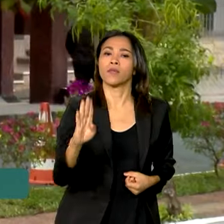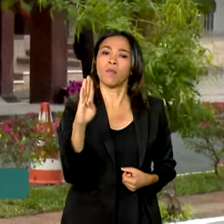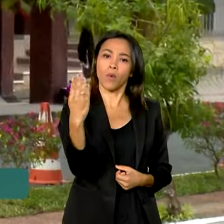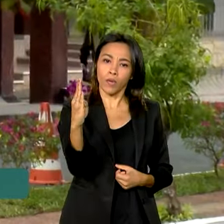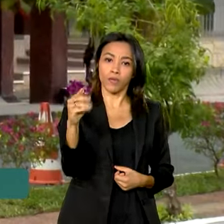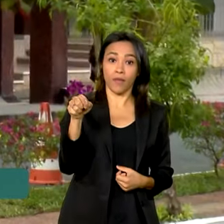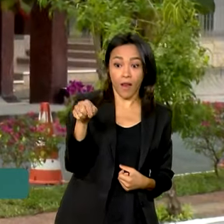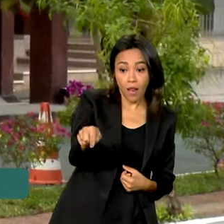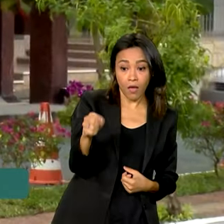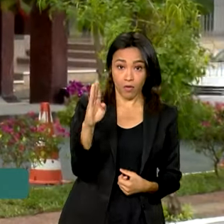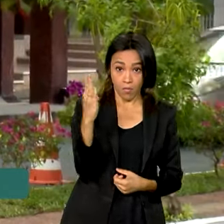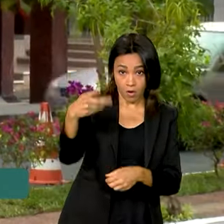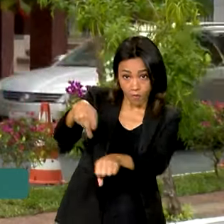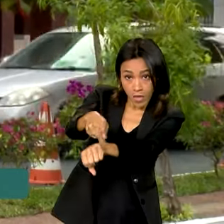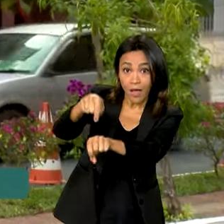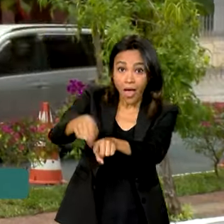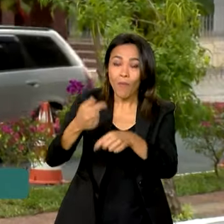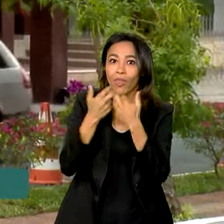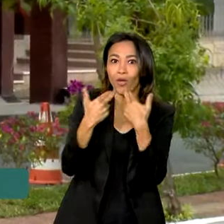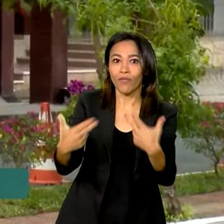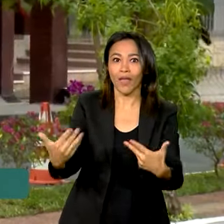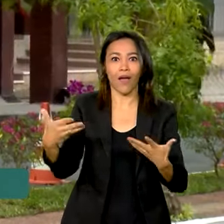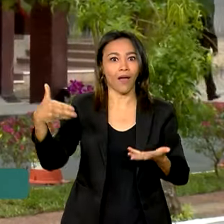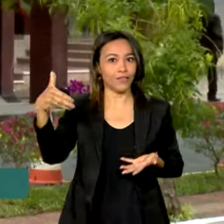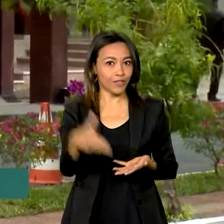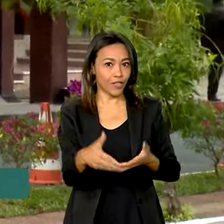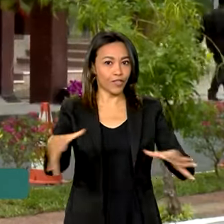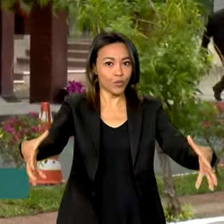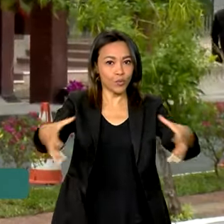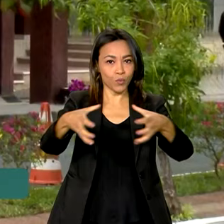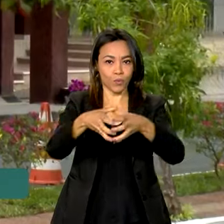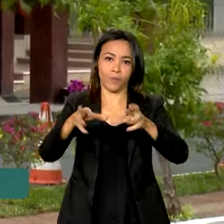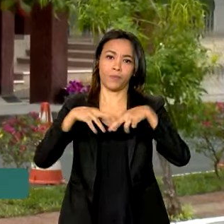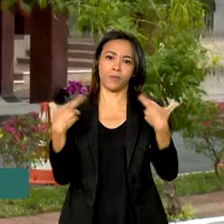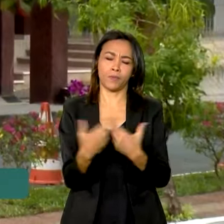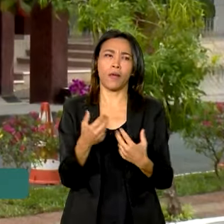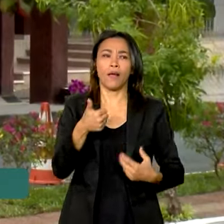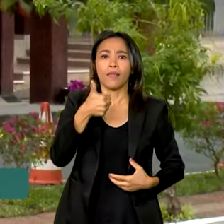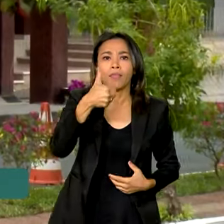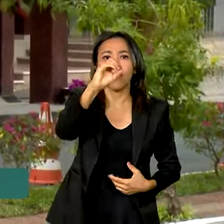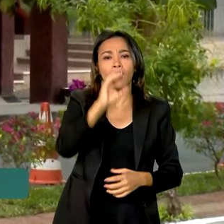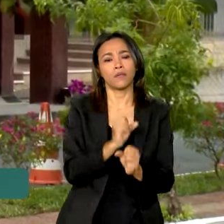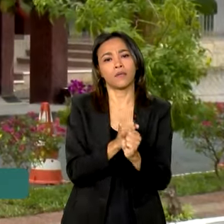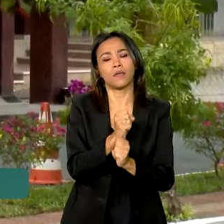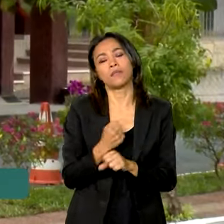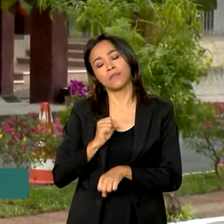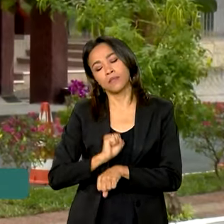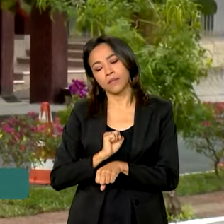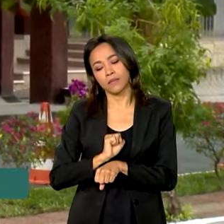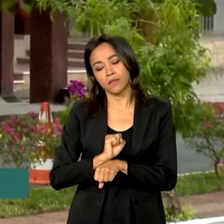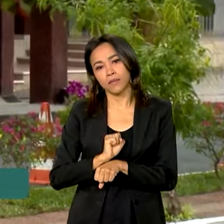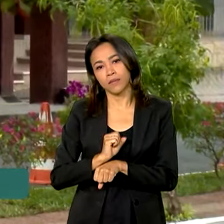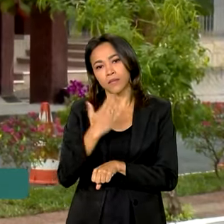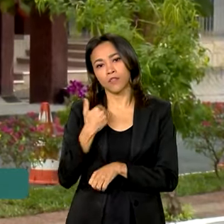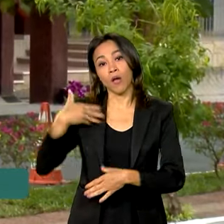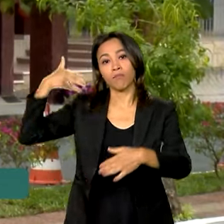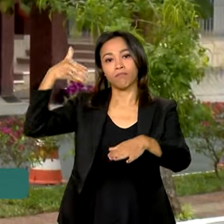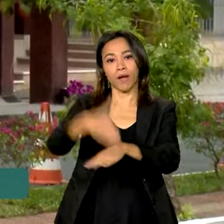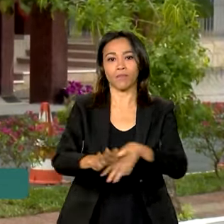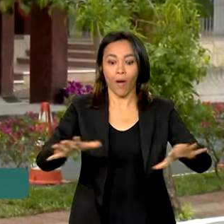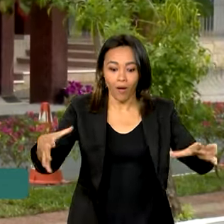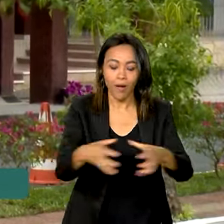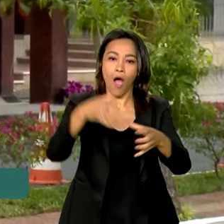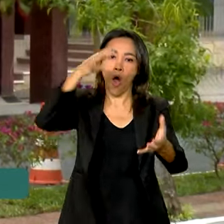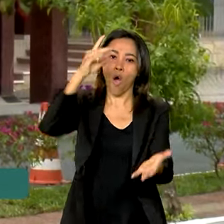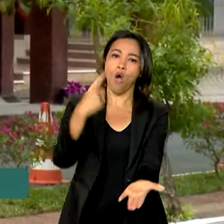Bolívia é a novidade dessa cúpula em Assunção. Foram quase 10 anos de espera e agora, oficialmente, a